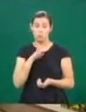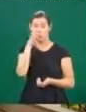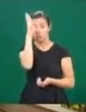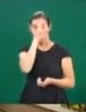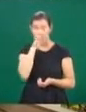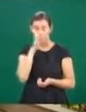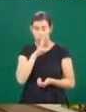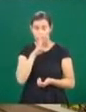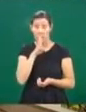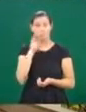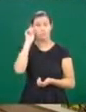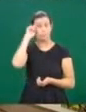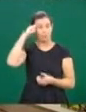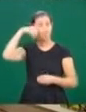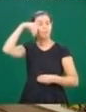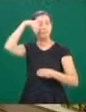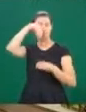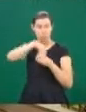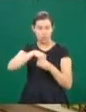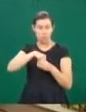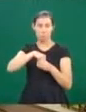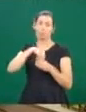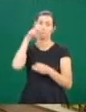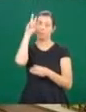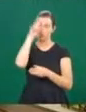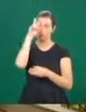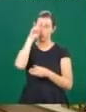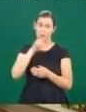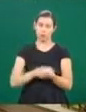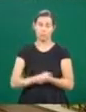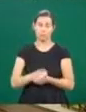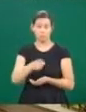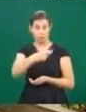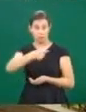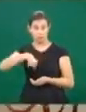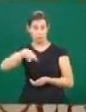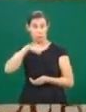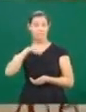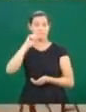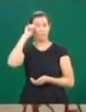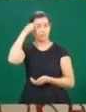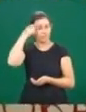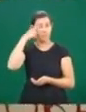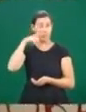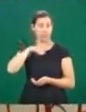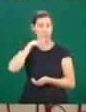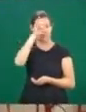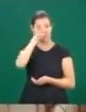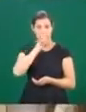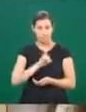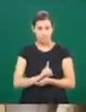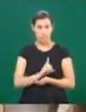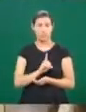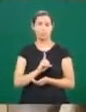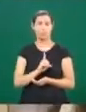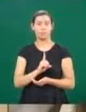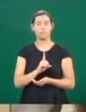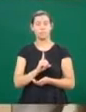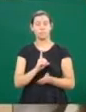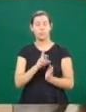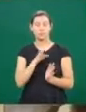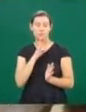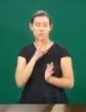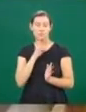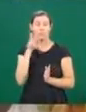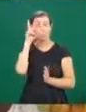construímos esse país, nós fazemos parte dessa história, nós temos direito também de ler a nossa história. Rapunzel Baiana, Cinderela e